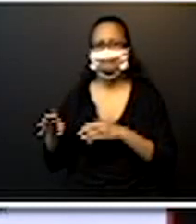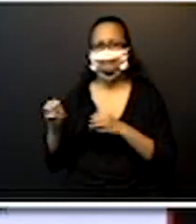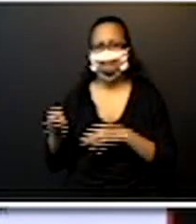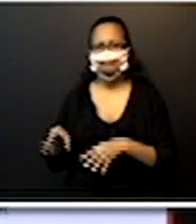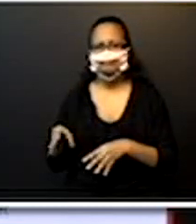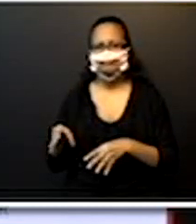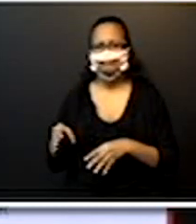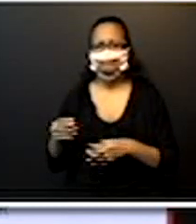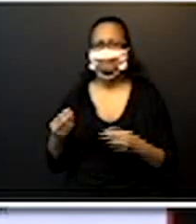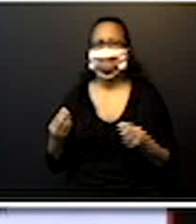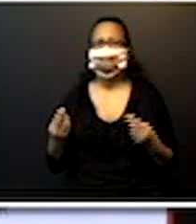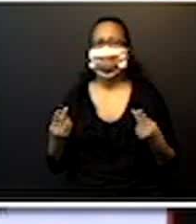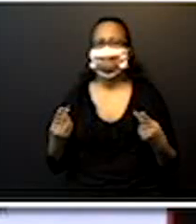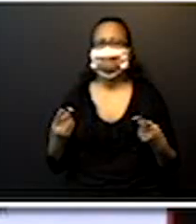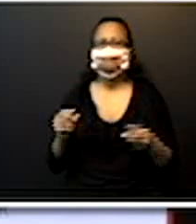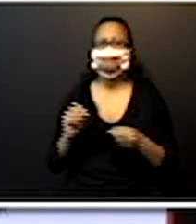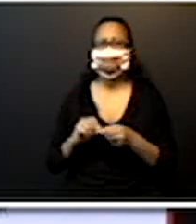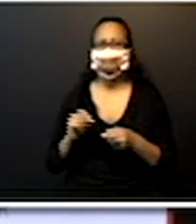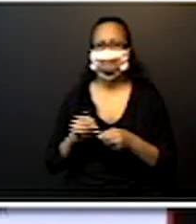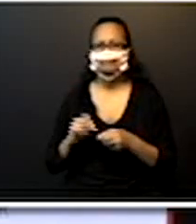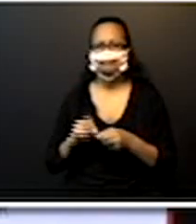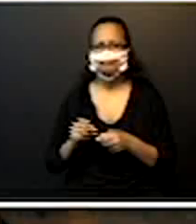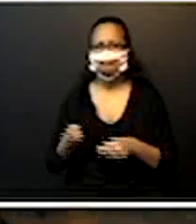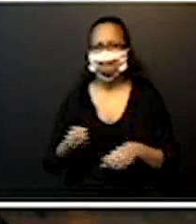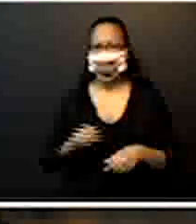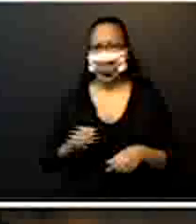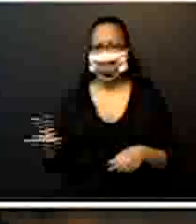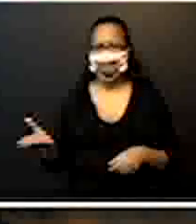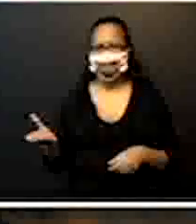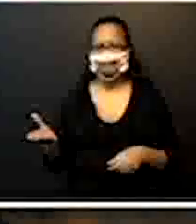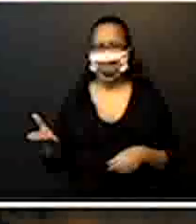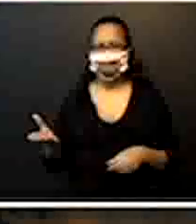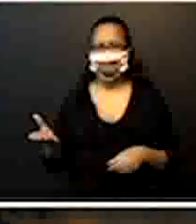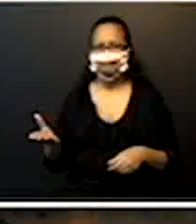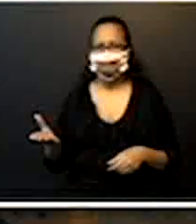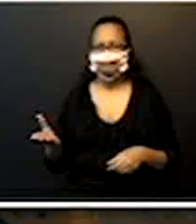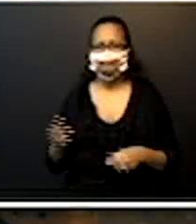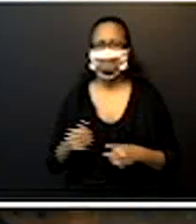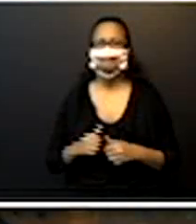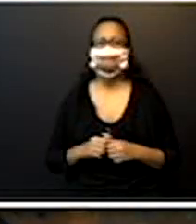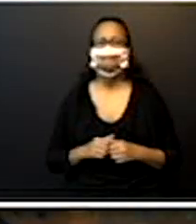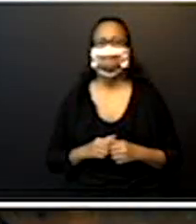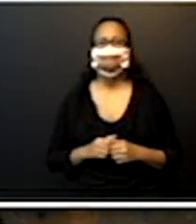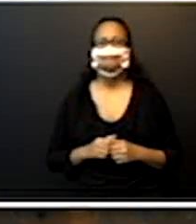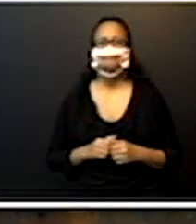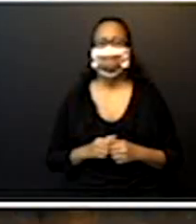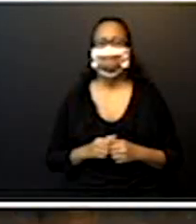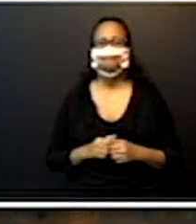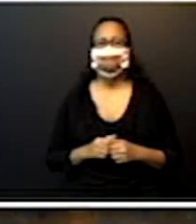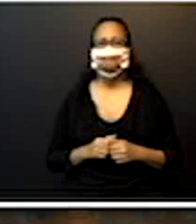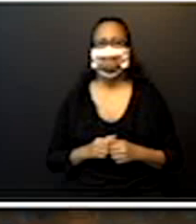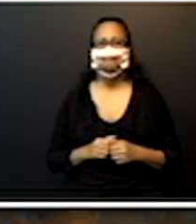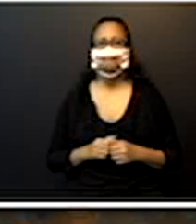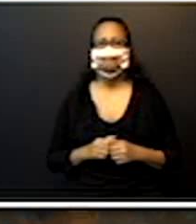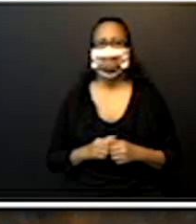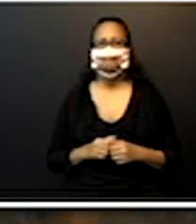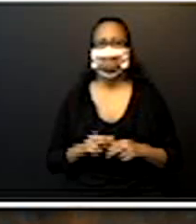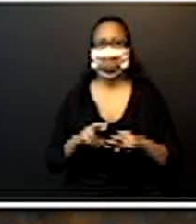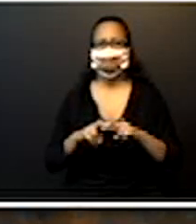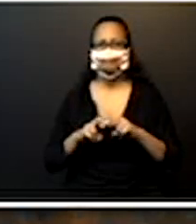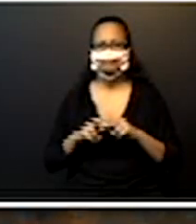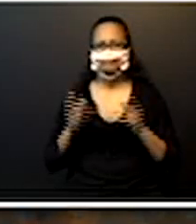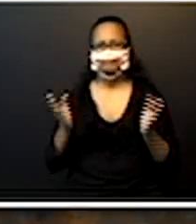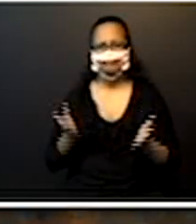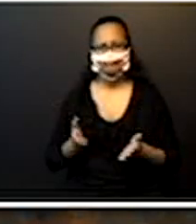passo com materiais que vocês têm em casa para fazer esse dado. Tranquilo? Bom, por hoje vai ser